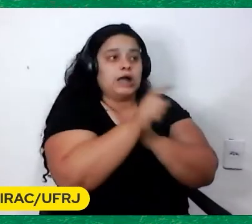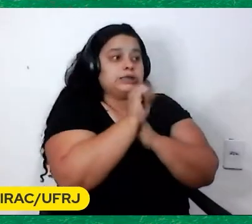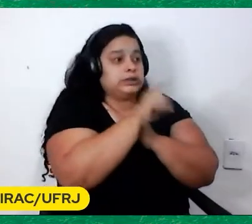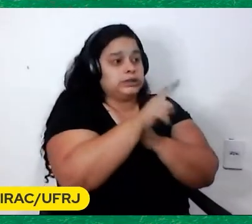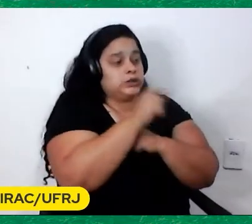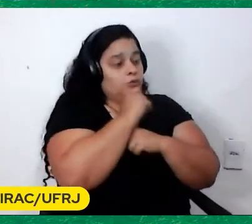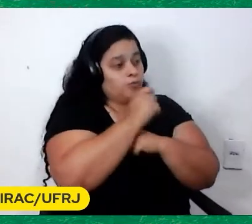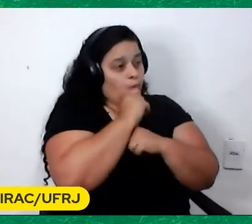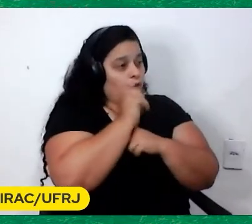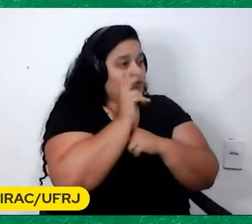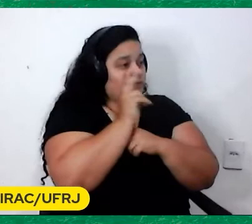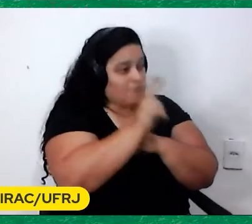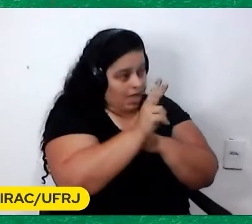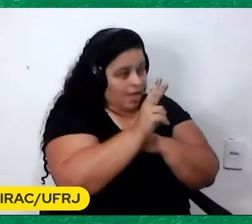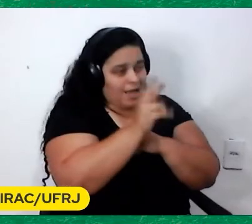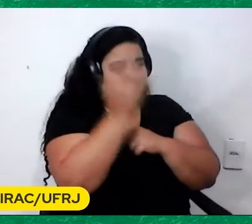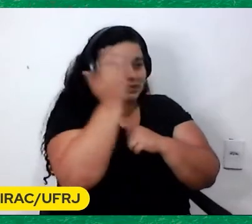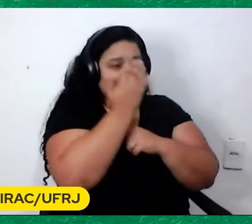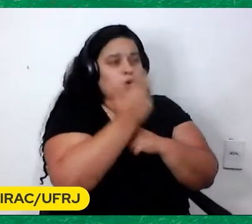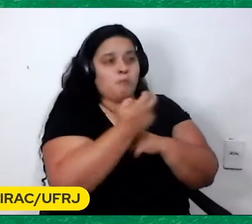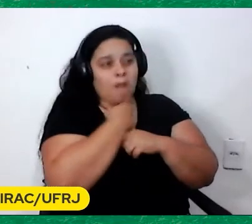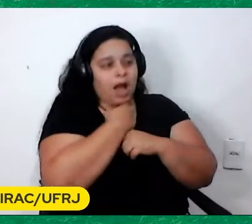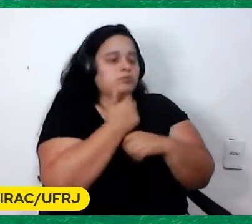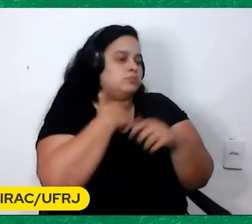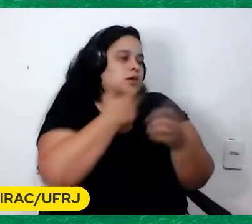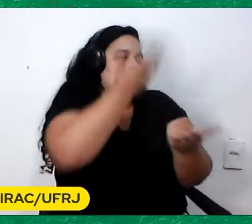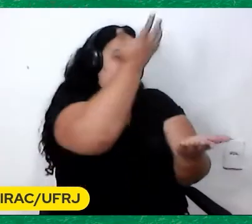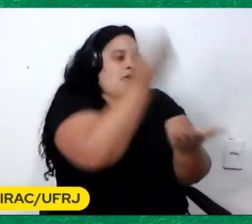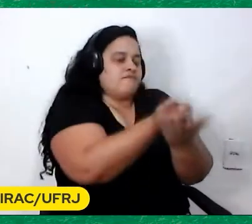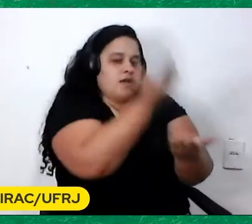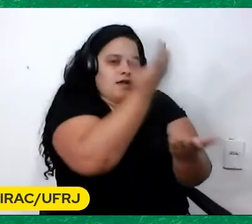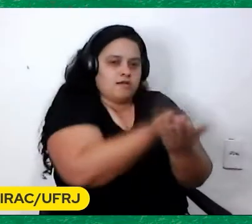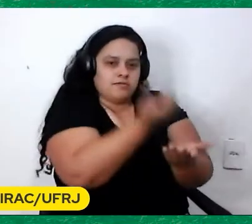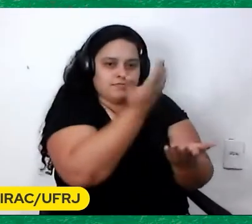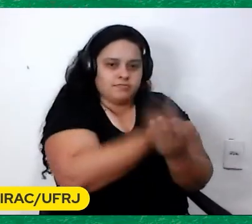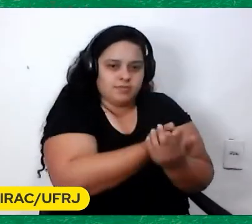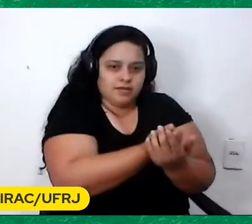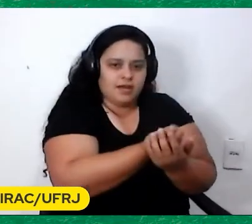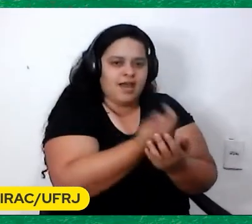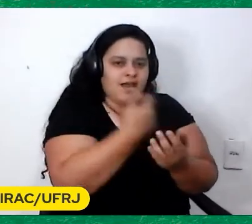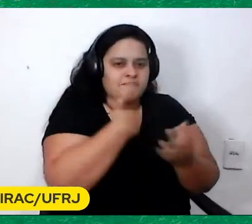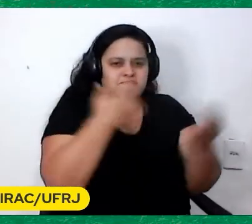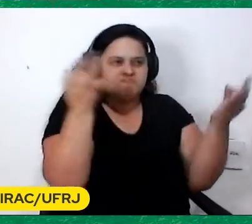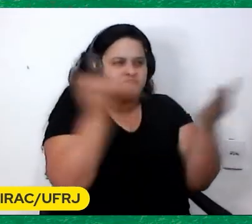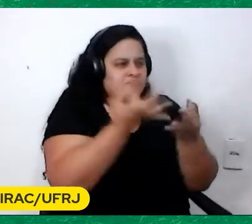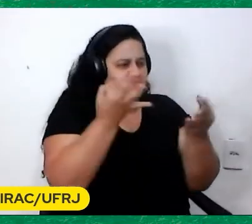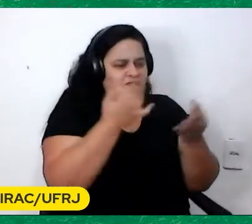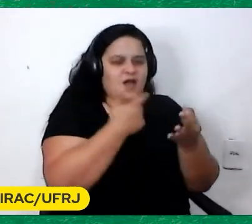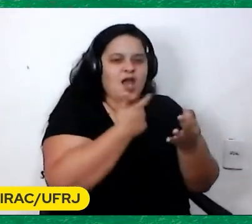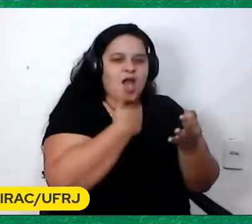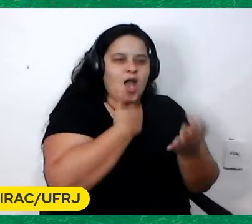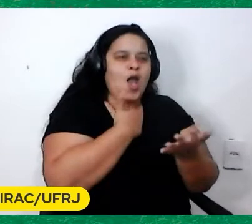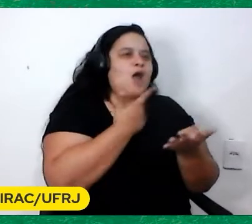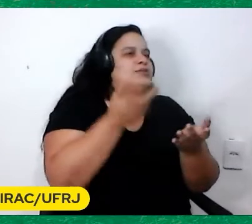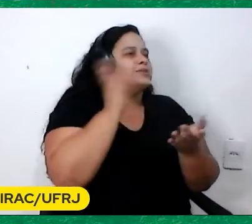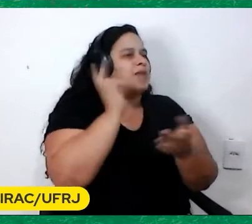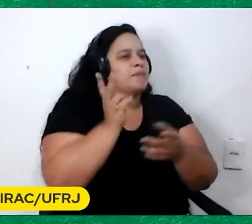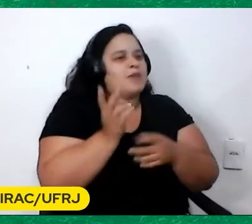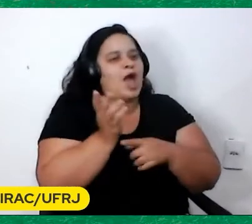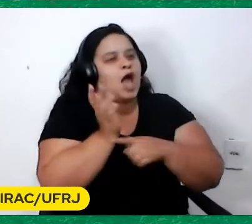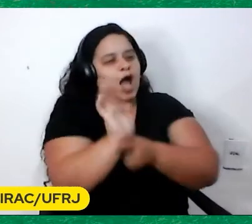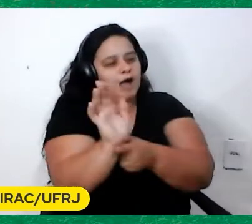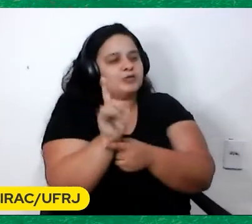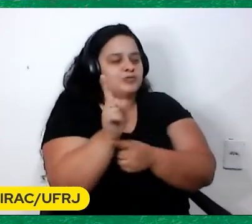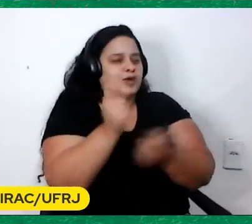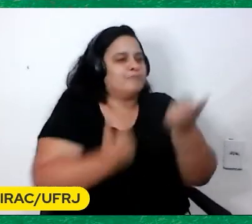No horário E era muito Eu realmente Fui uma assistente Fantástica De jogos Para ele Além de